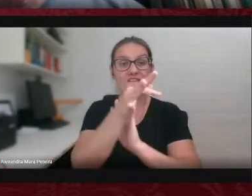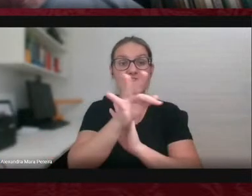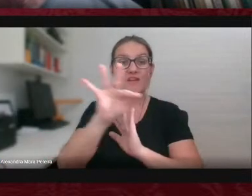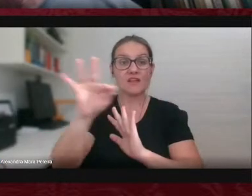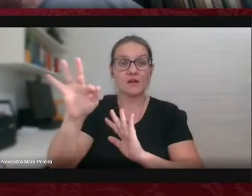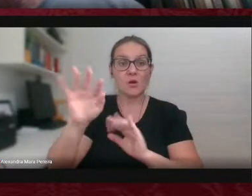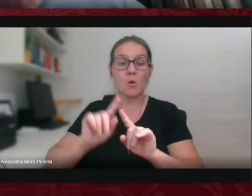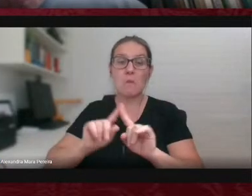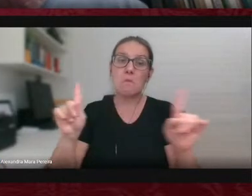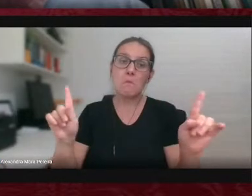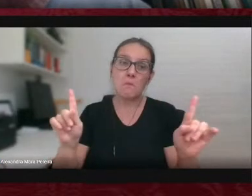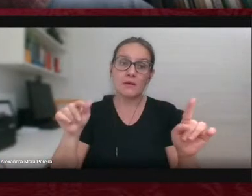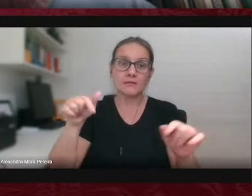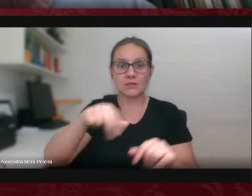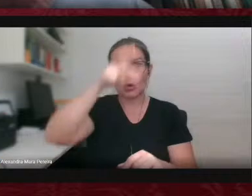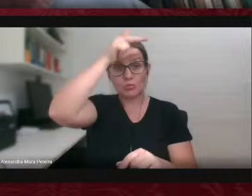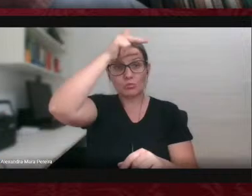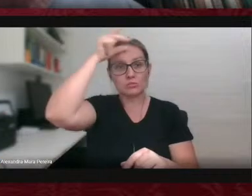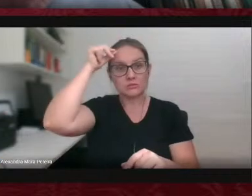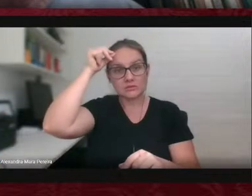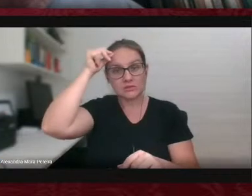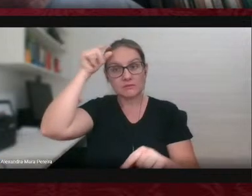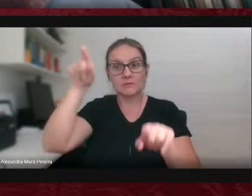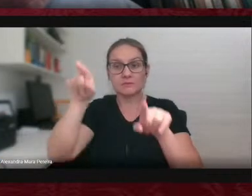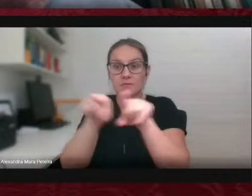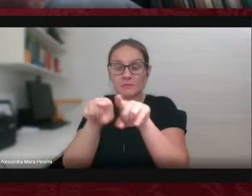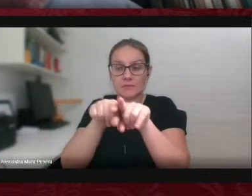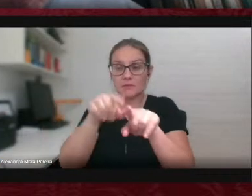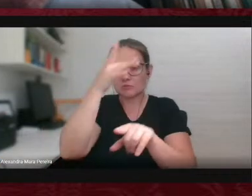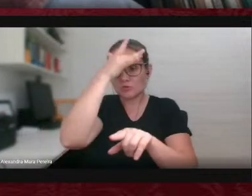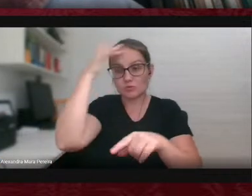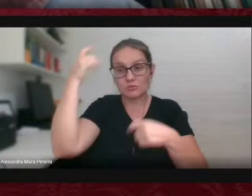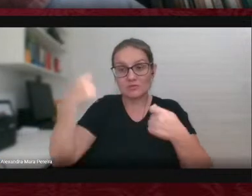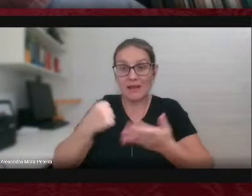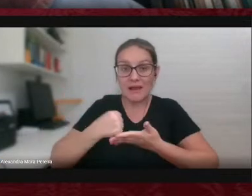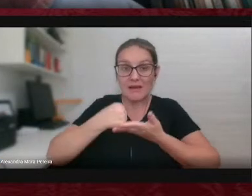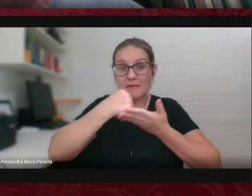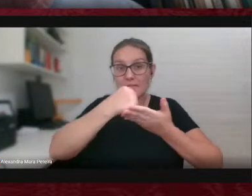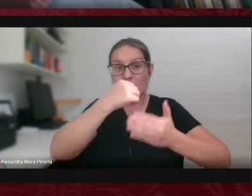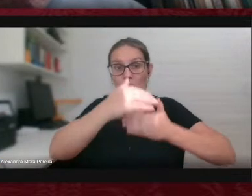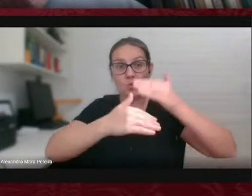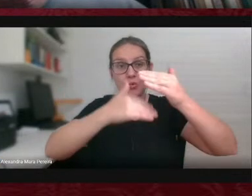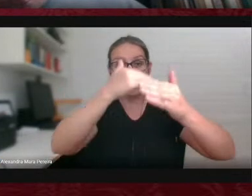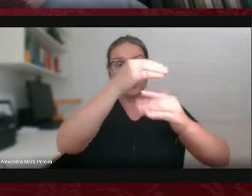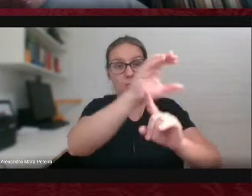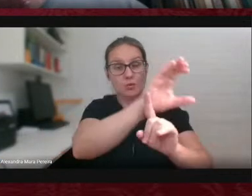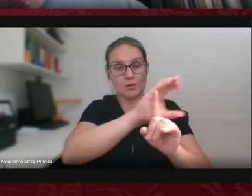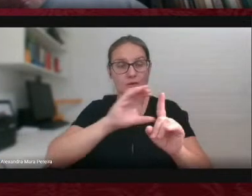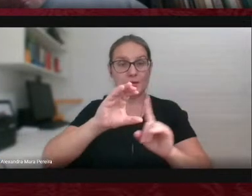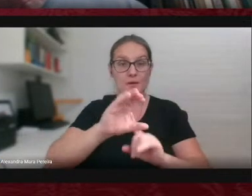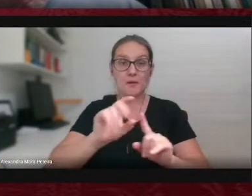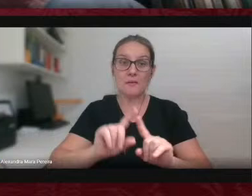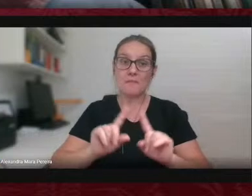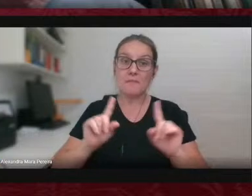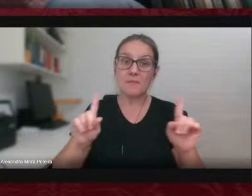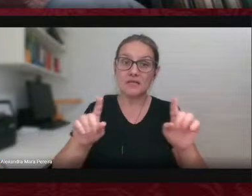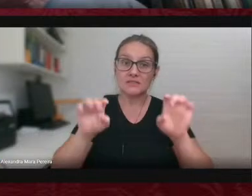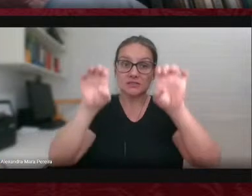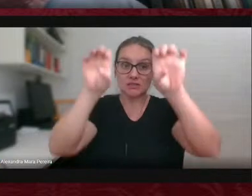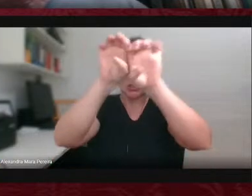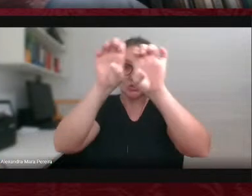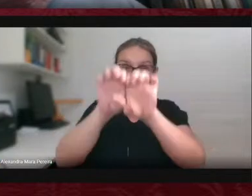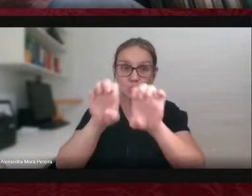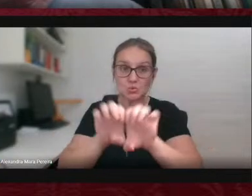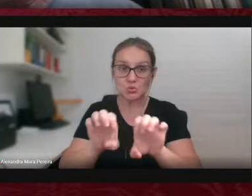vários agentes sociais podem e devem, de fato, apoiar o desenvolvimento dessas comunidades. Agora, em relação à estrutura do livro,